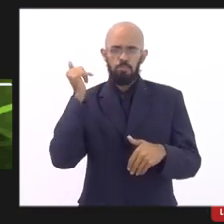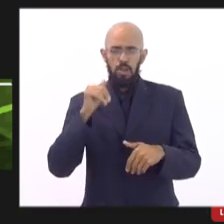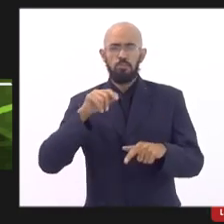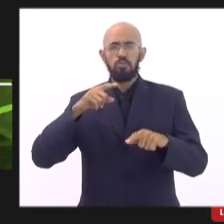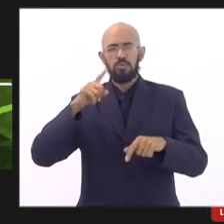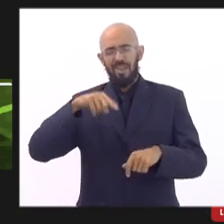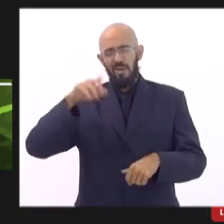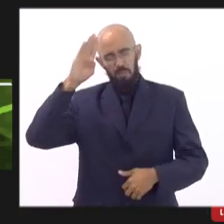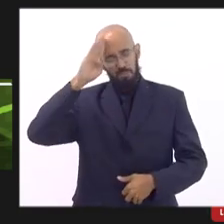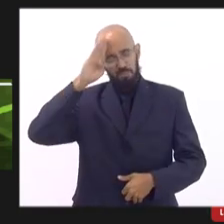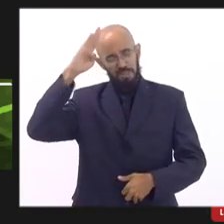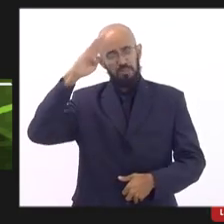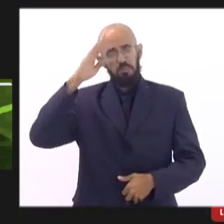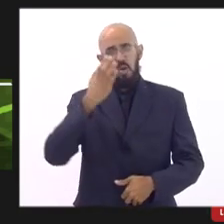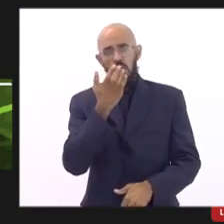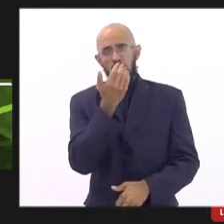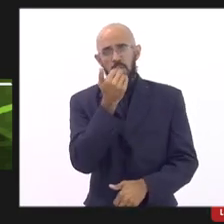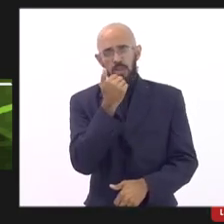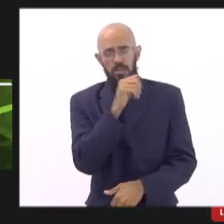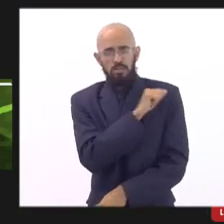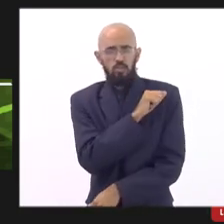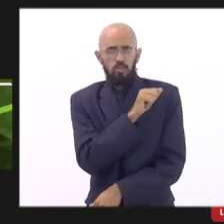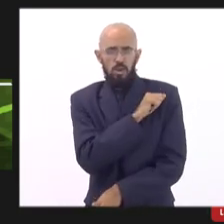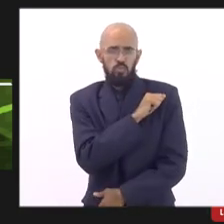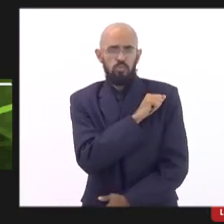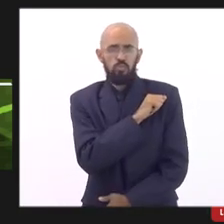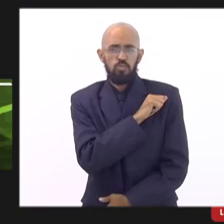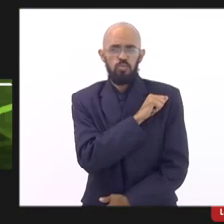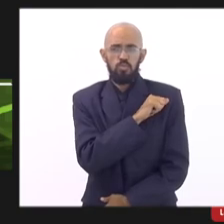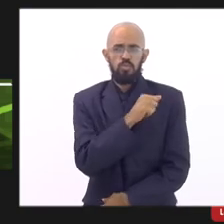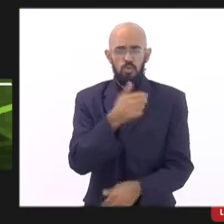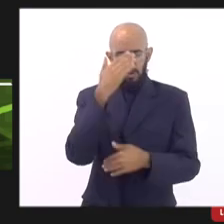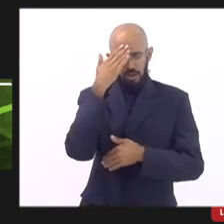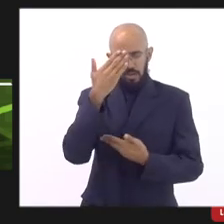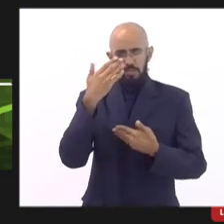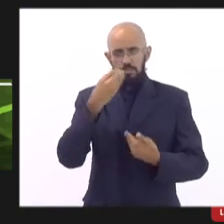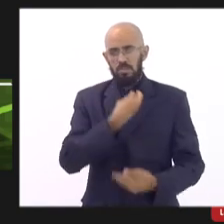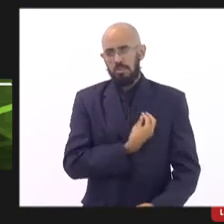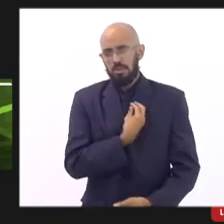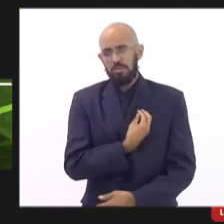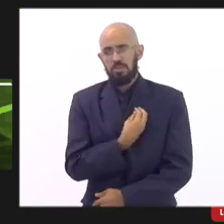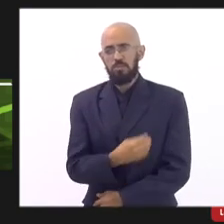prioridade na vida do estudante eu agradeço pela participação